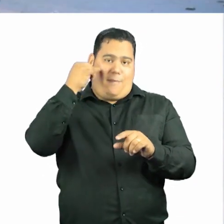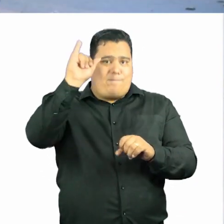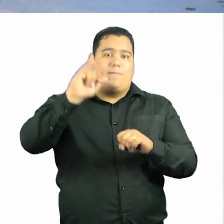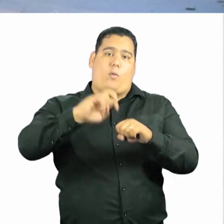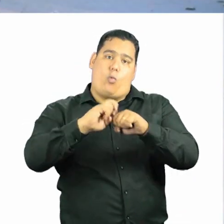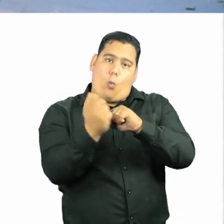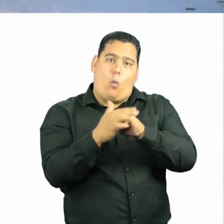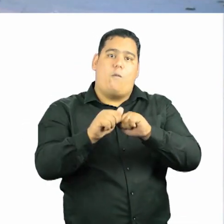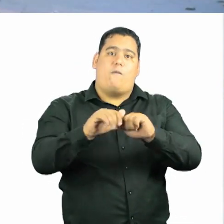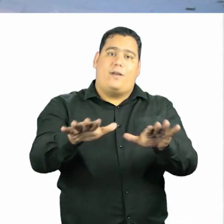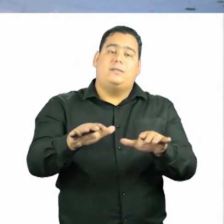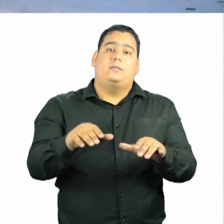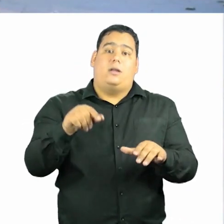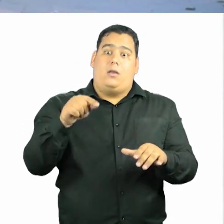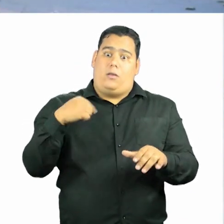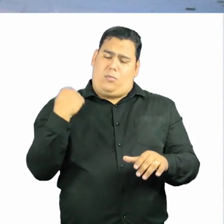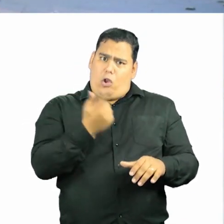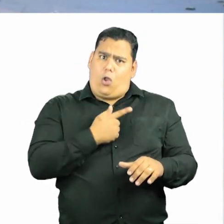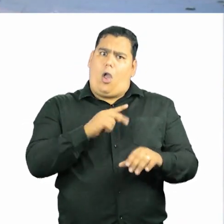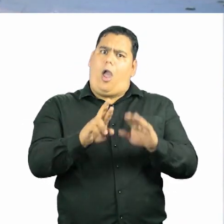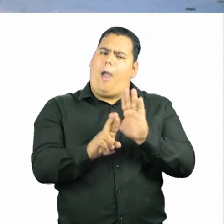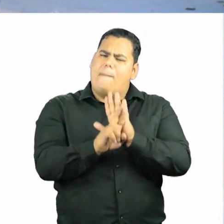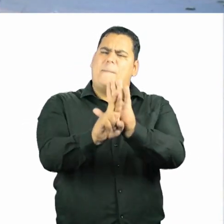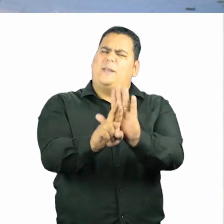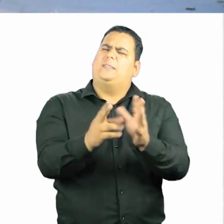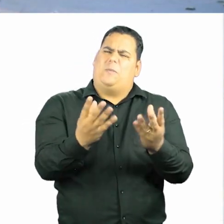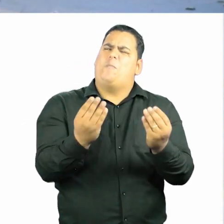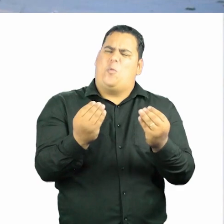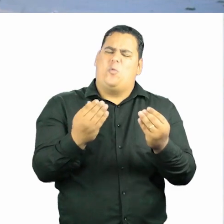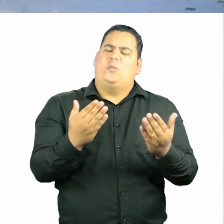Para mim, ela representa muito, porque